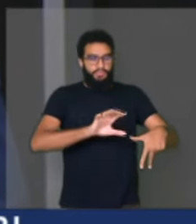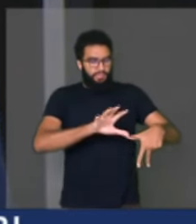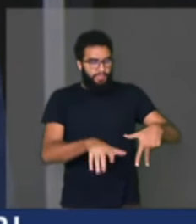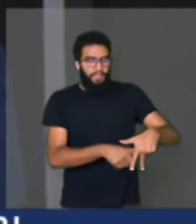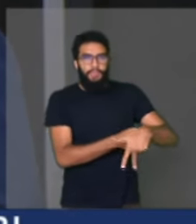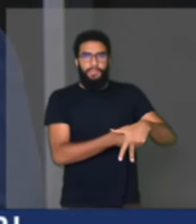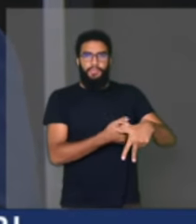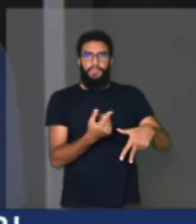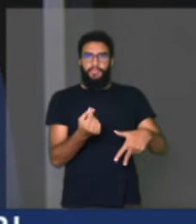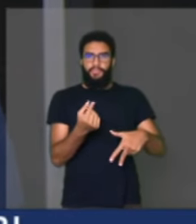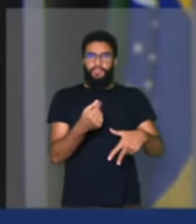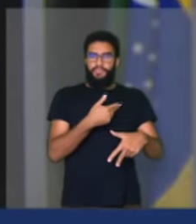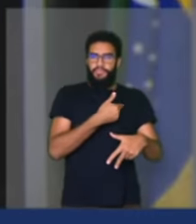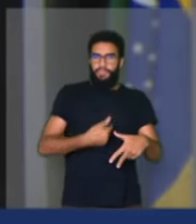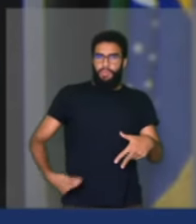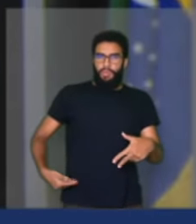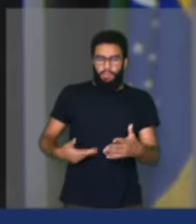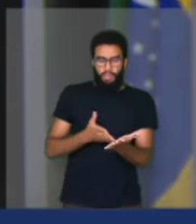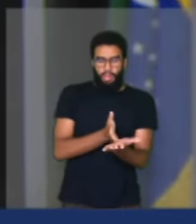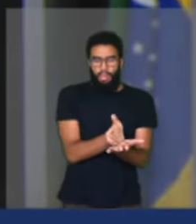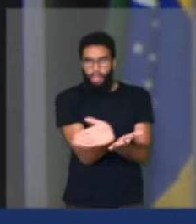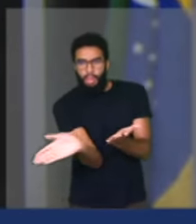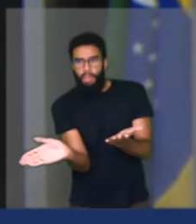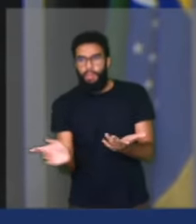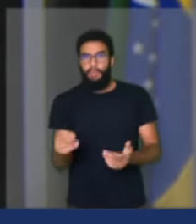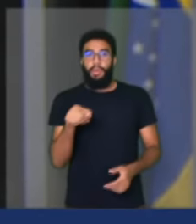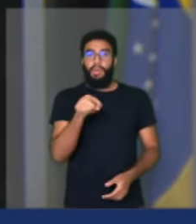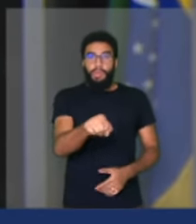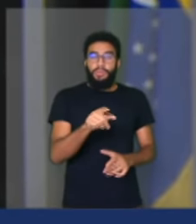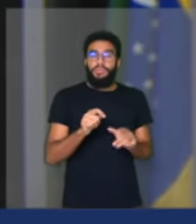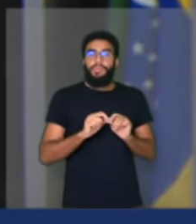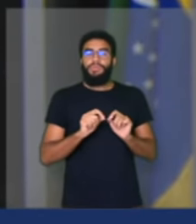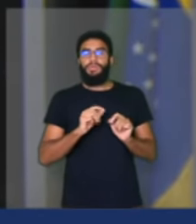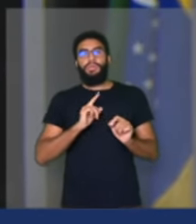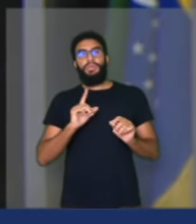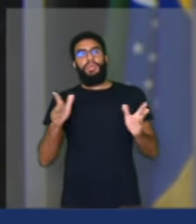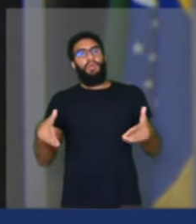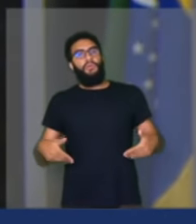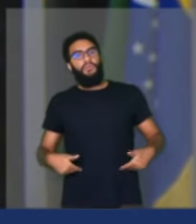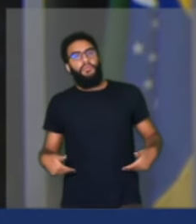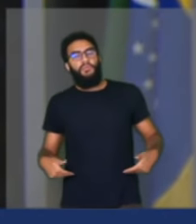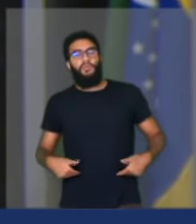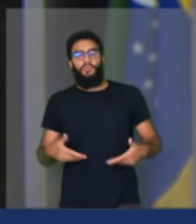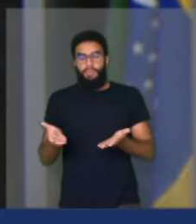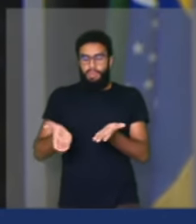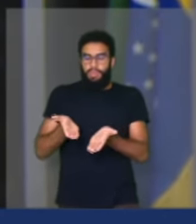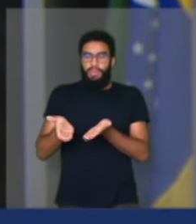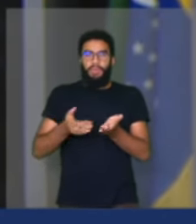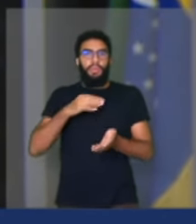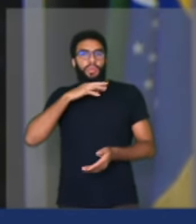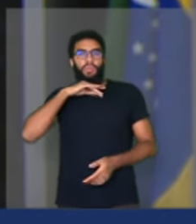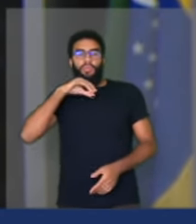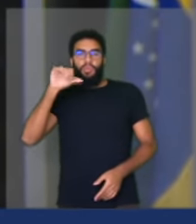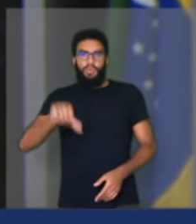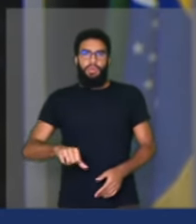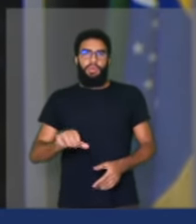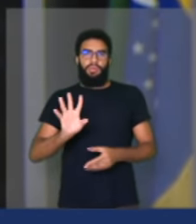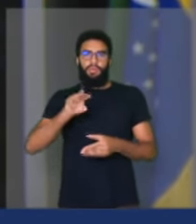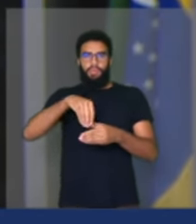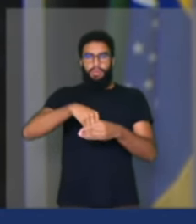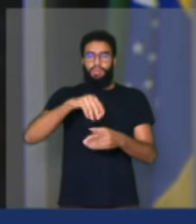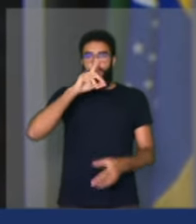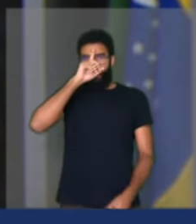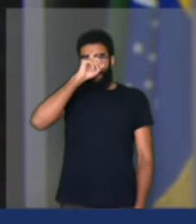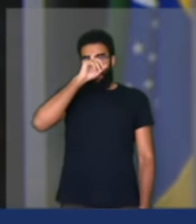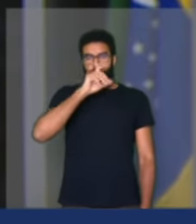desvio de recurso público que causa fome, que causa o mau atendimento nos hospitais. Quando a gente envia, o